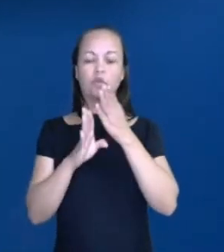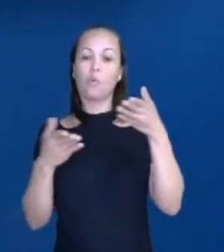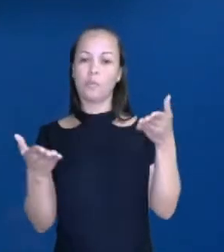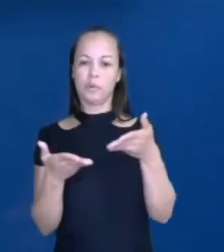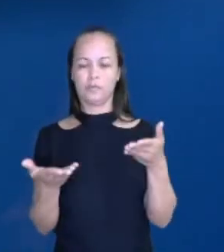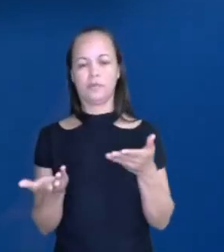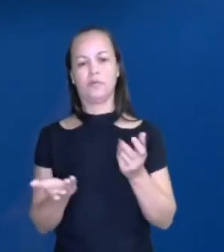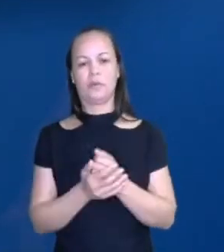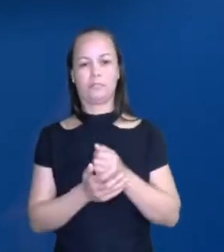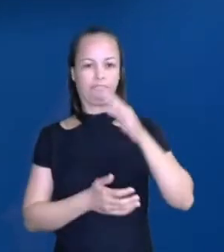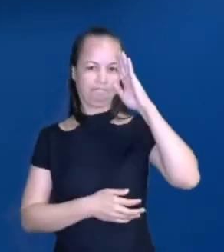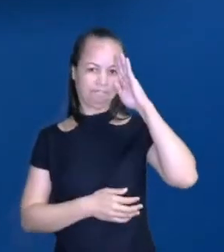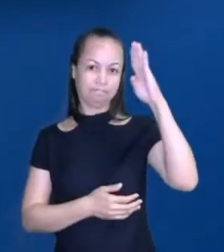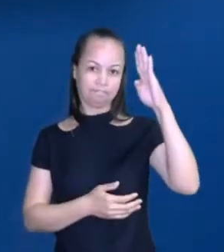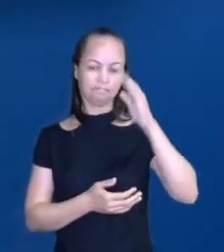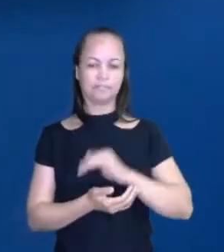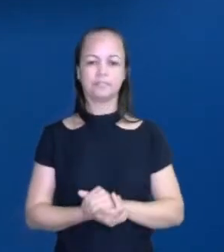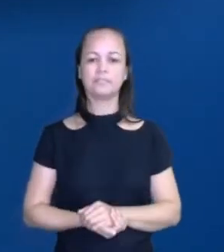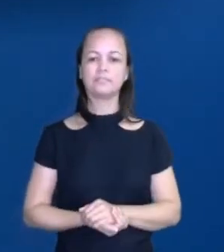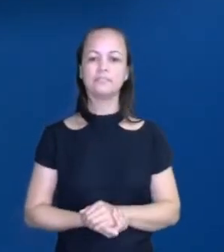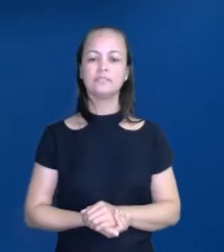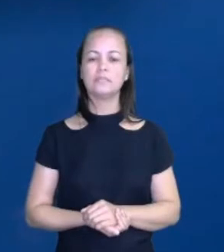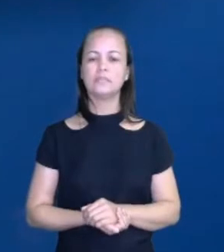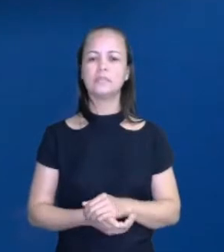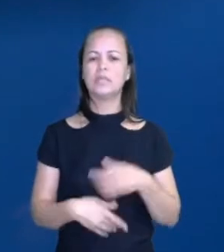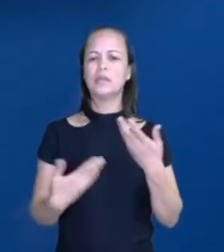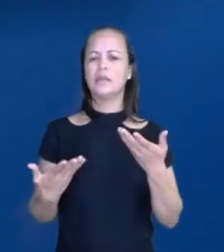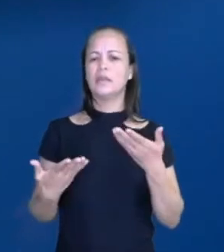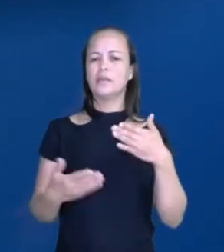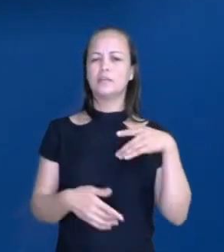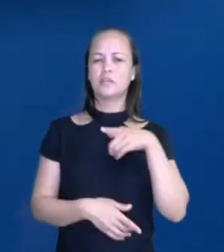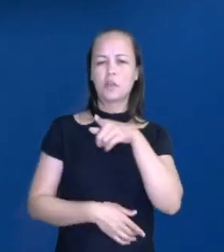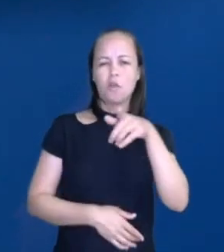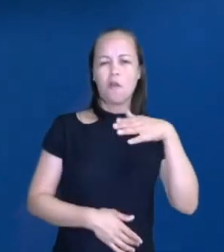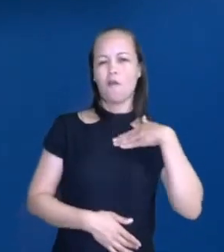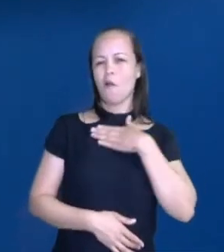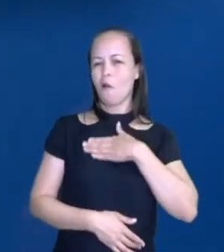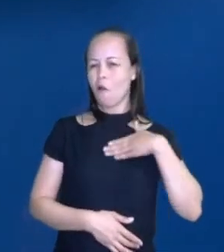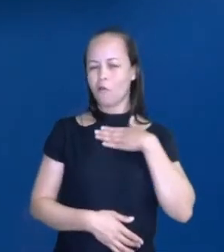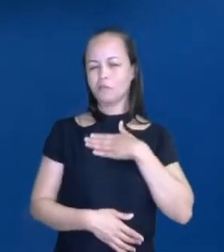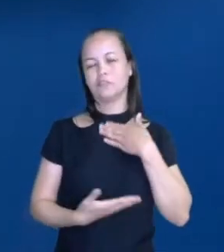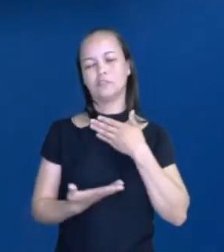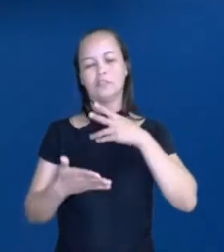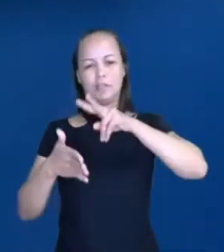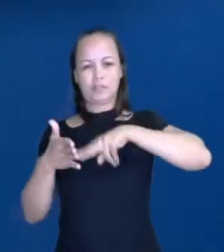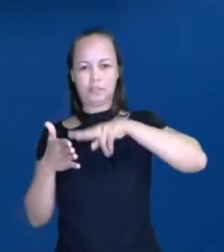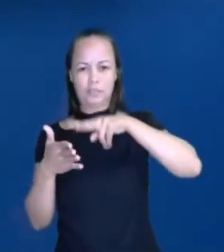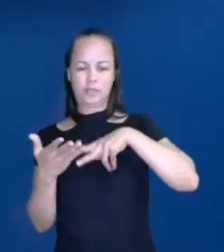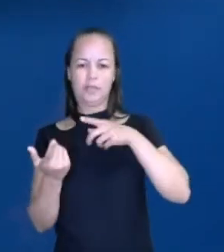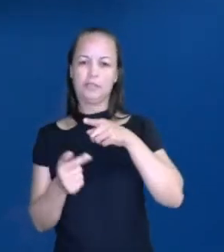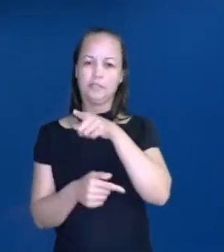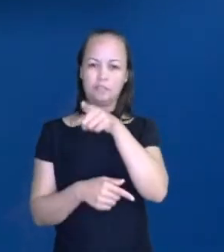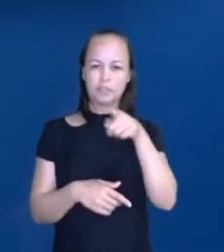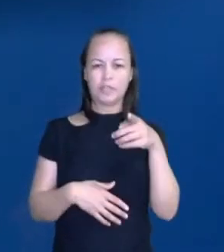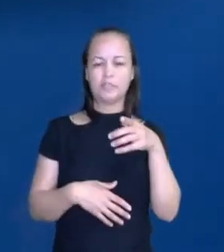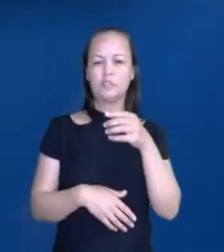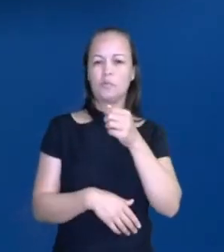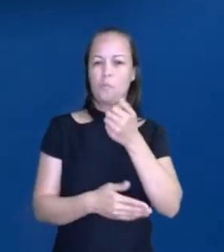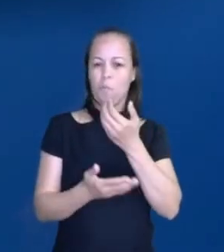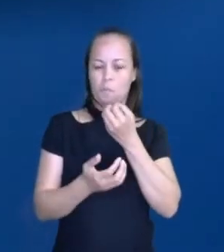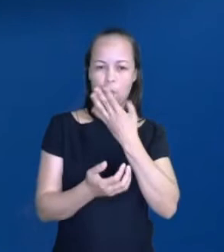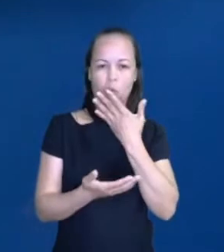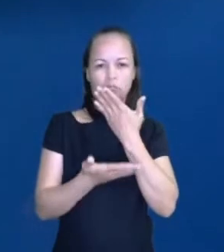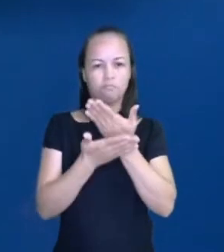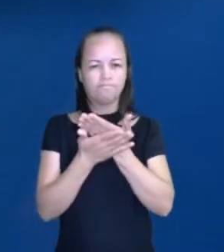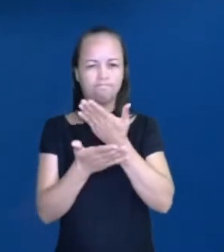de agora, principalmente. E quem gosta de ler, então, o bom estudante de português, ele gosta sim de ler, vai